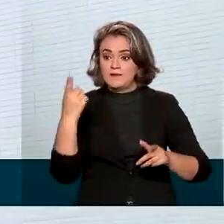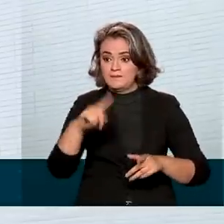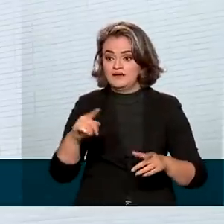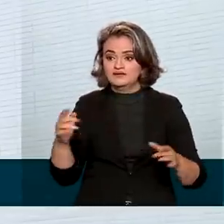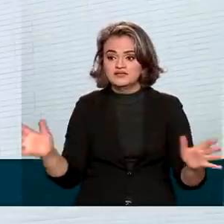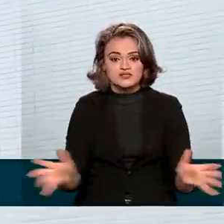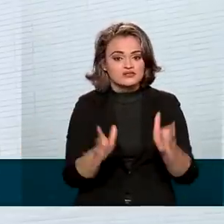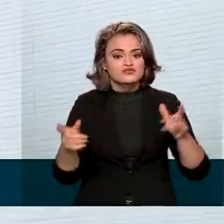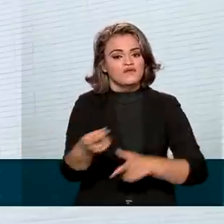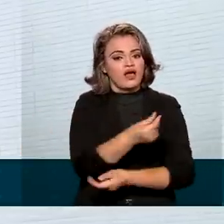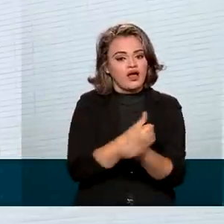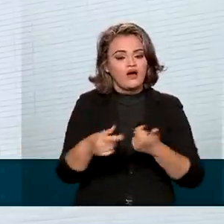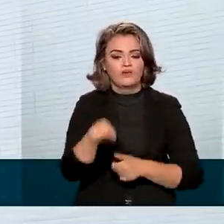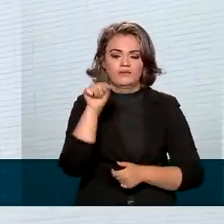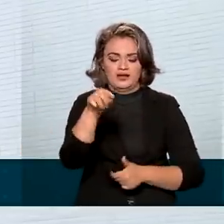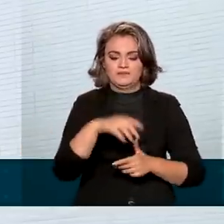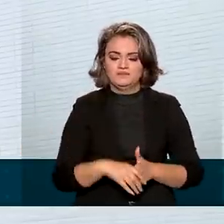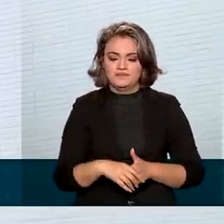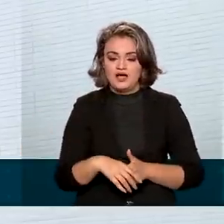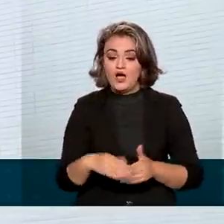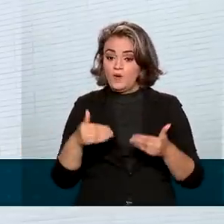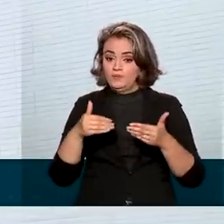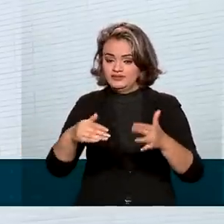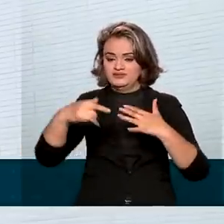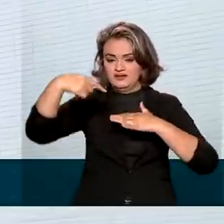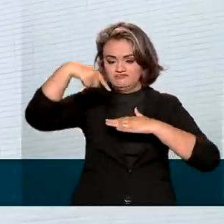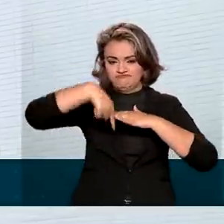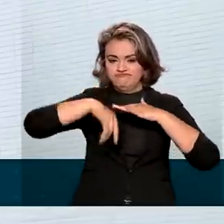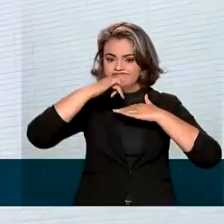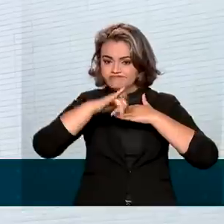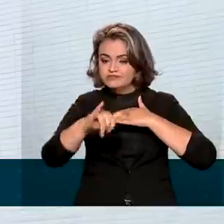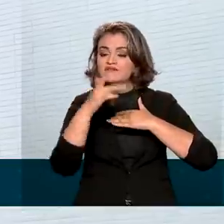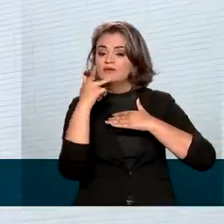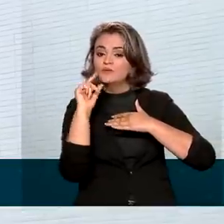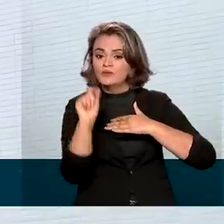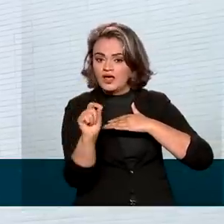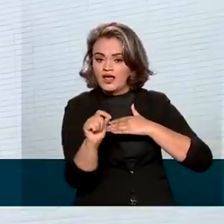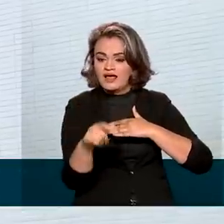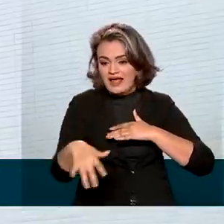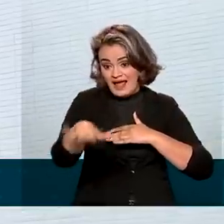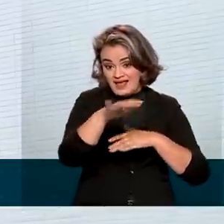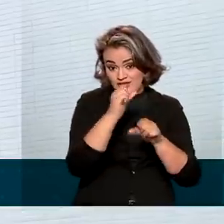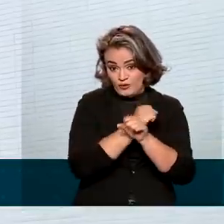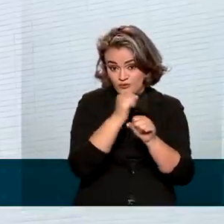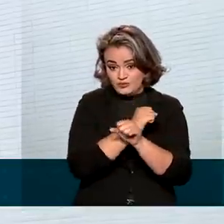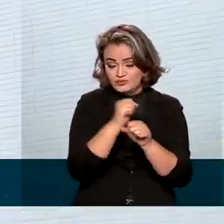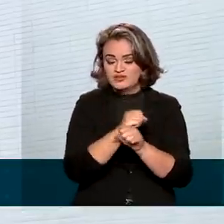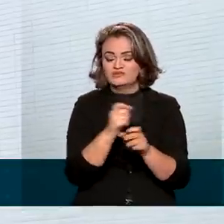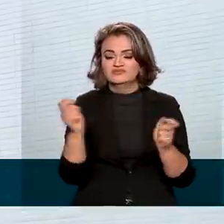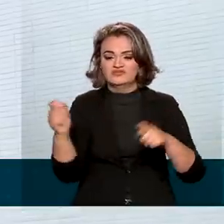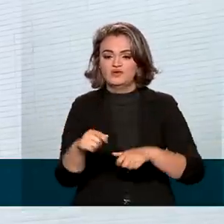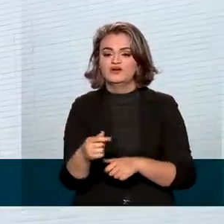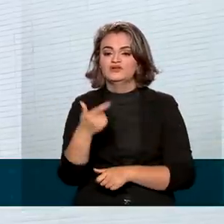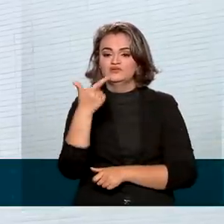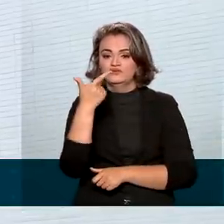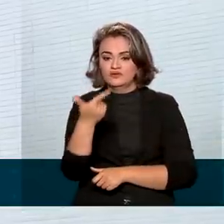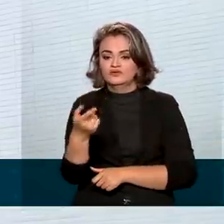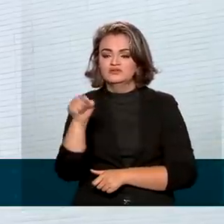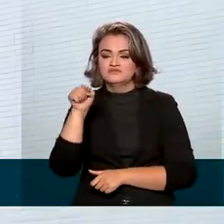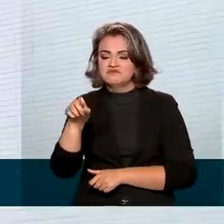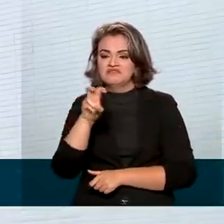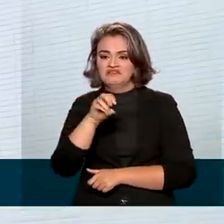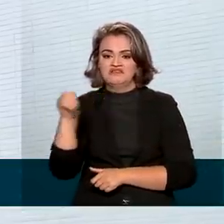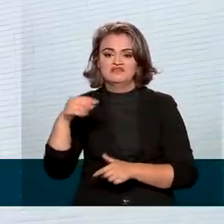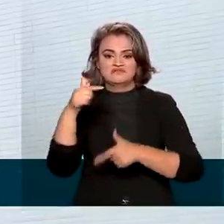região. De acordo com o Ministério de Minas e Energia, as obras geraram 2.500 empregos